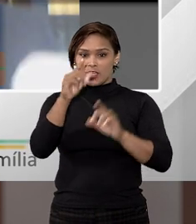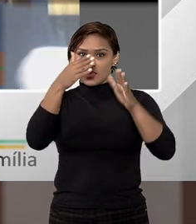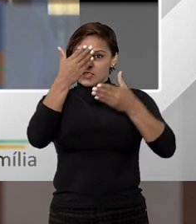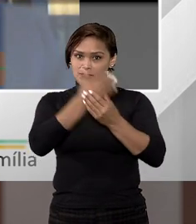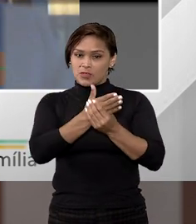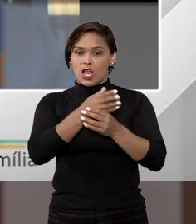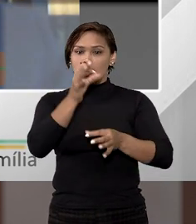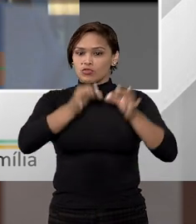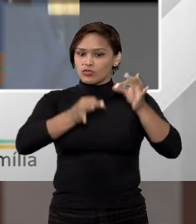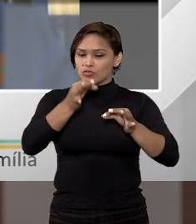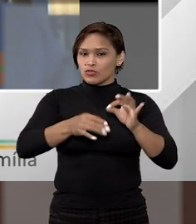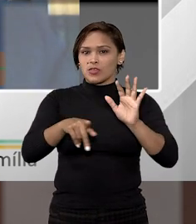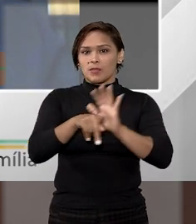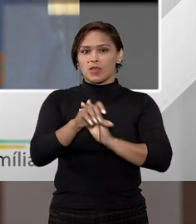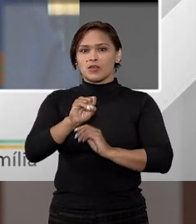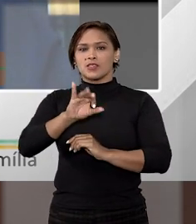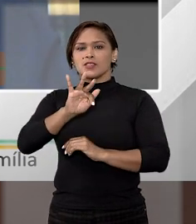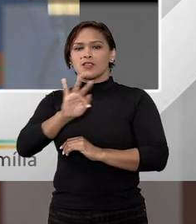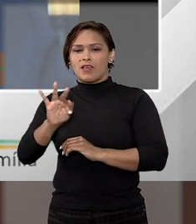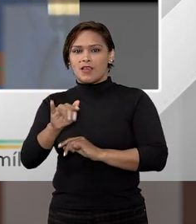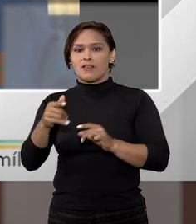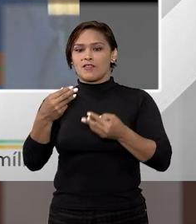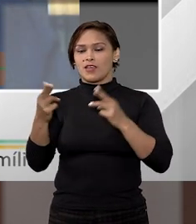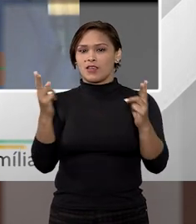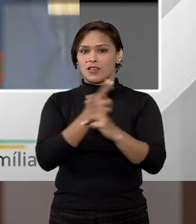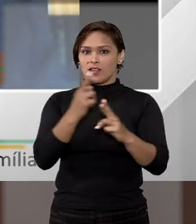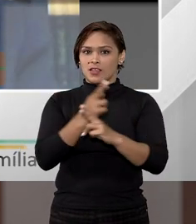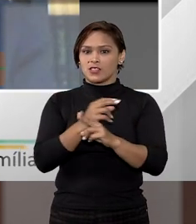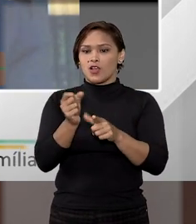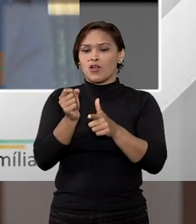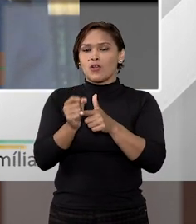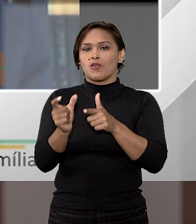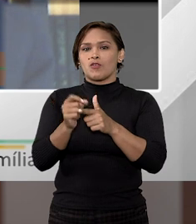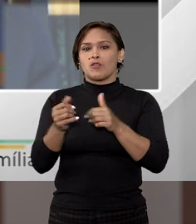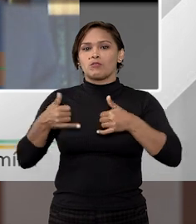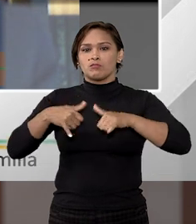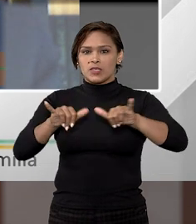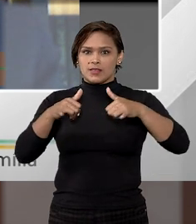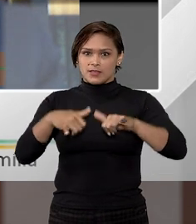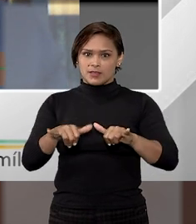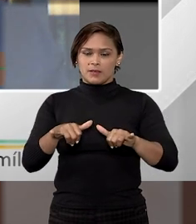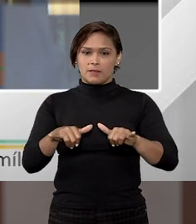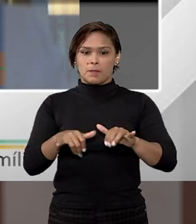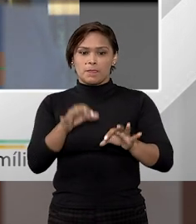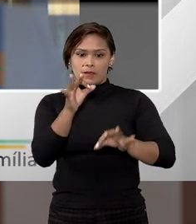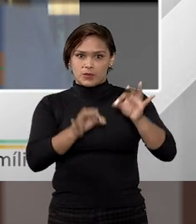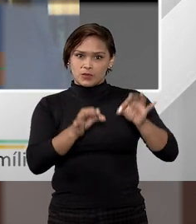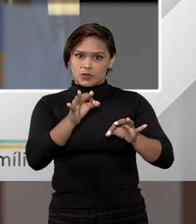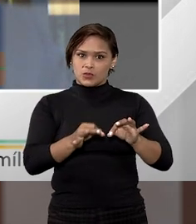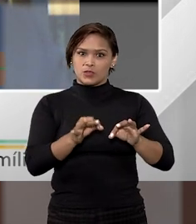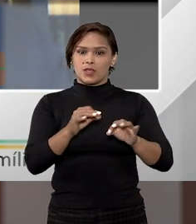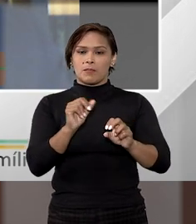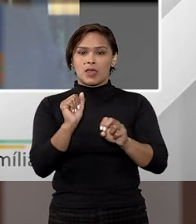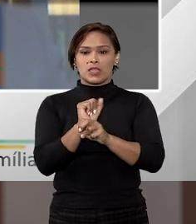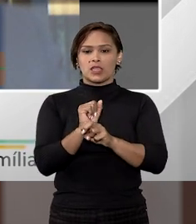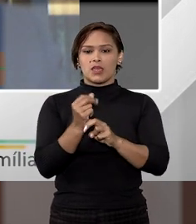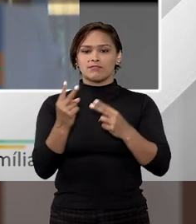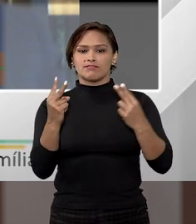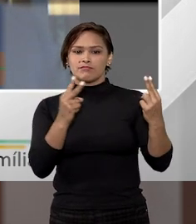caso, ele está em julgamento no STF com relação agora às locações comerciais. O julgamento está empatado